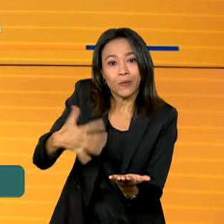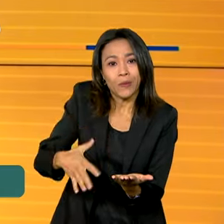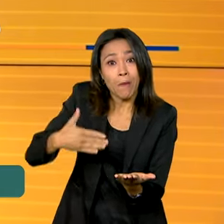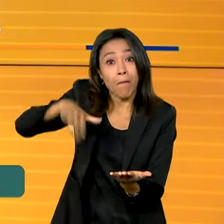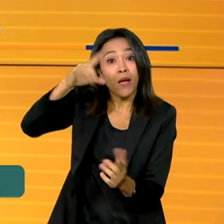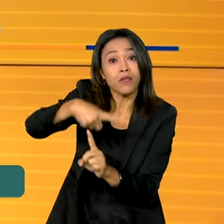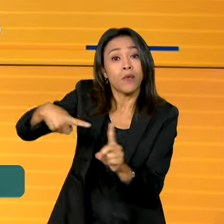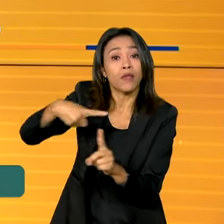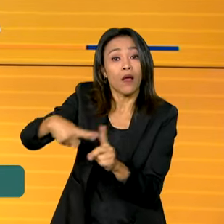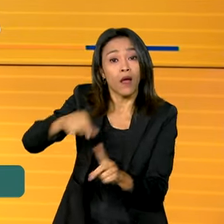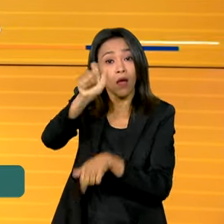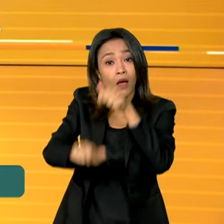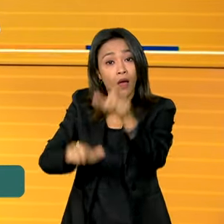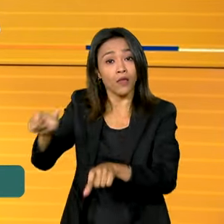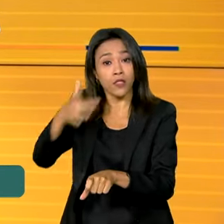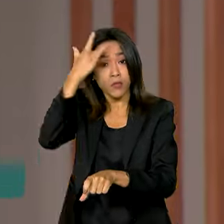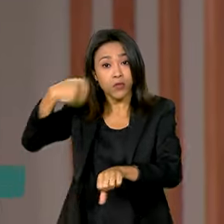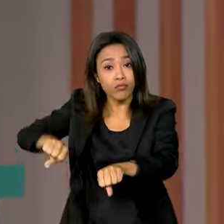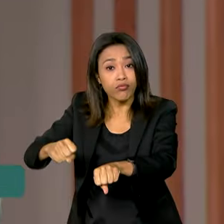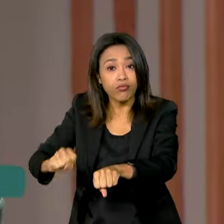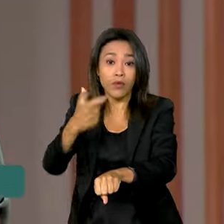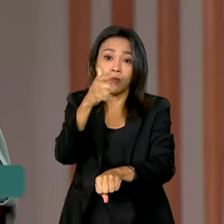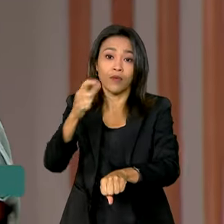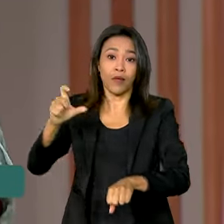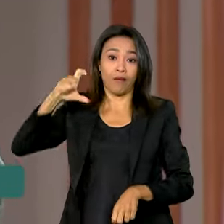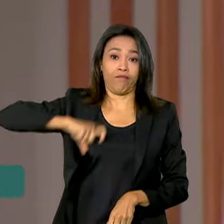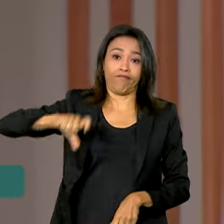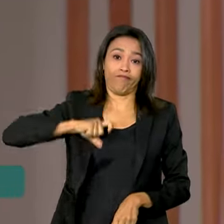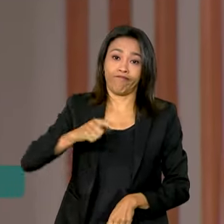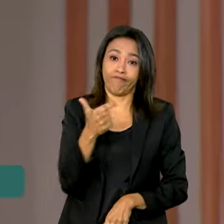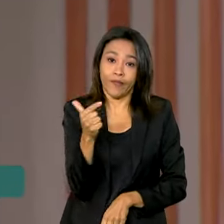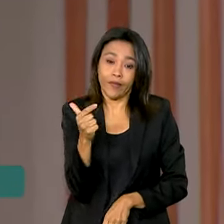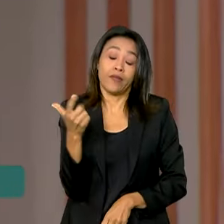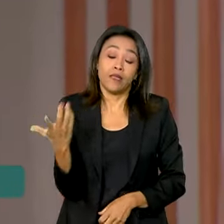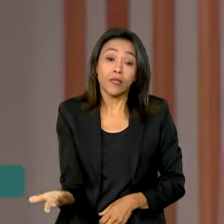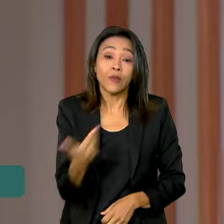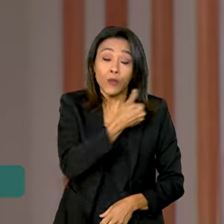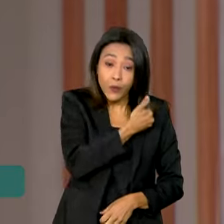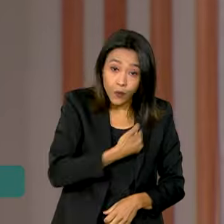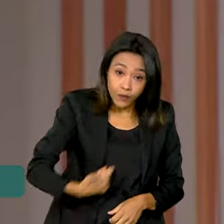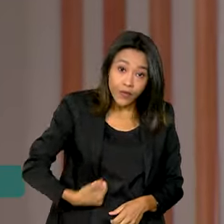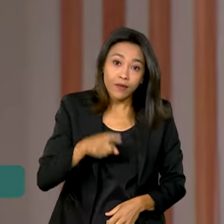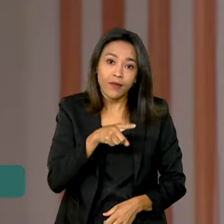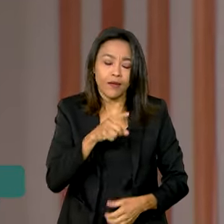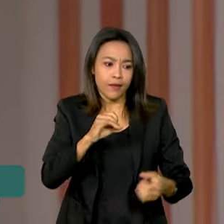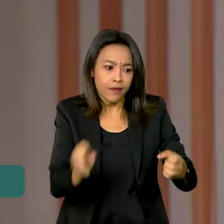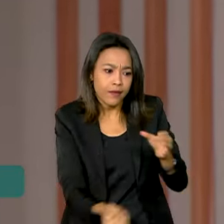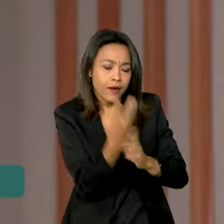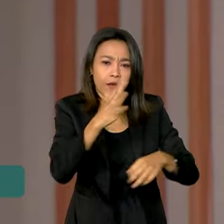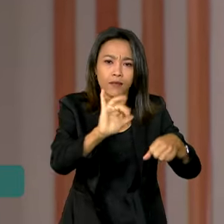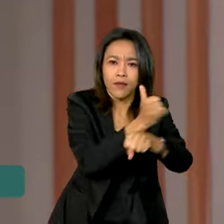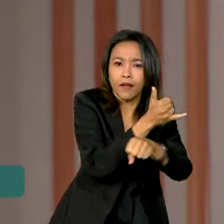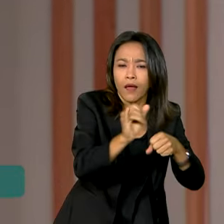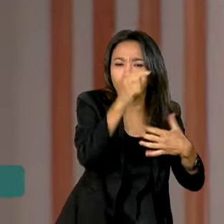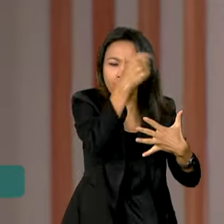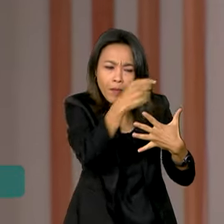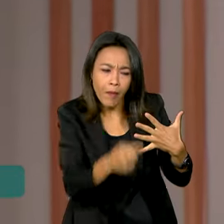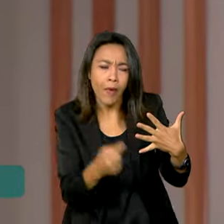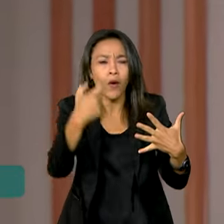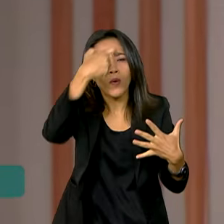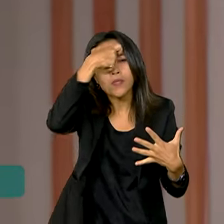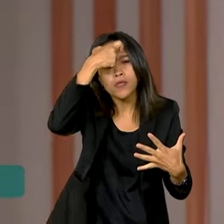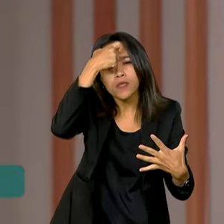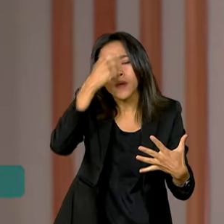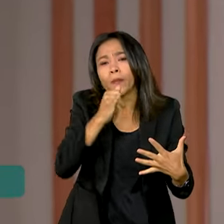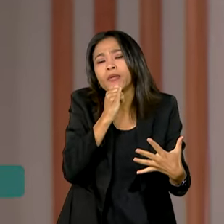dos condutores não tem habilitação. E o governo tem implementado ações estratégicas de conscientização, como a Semana